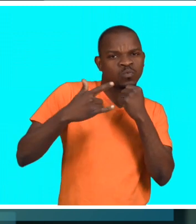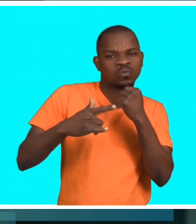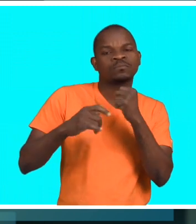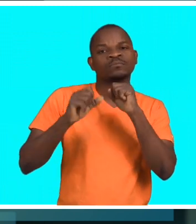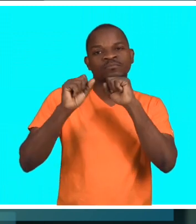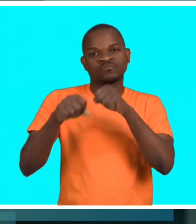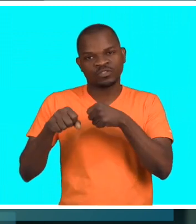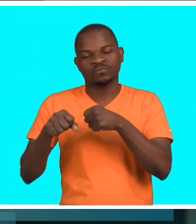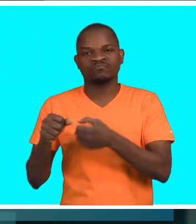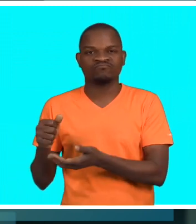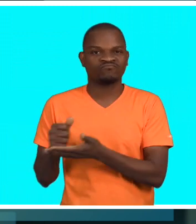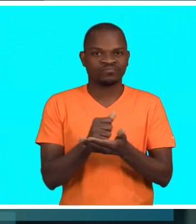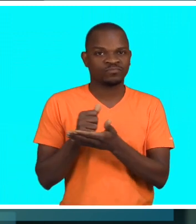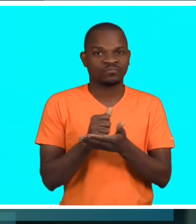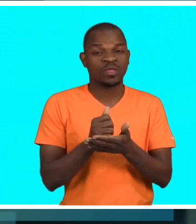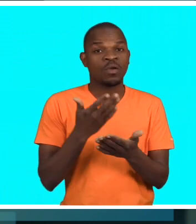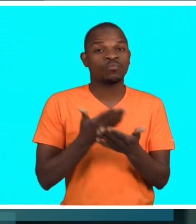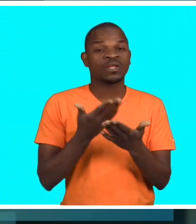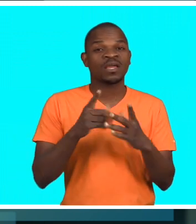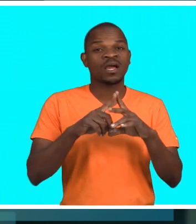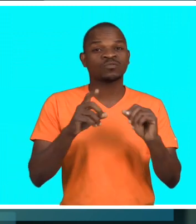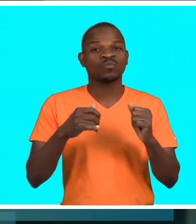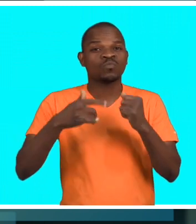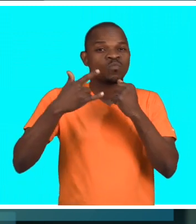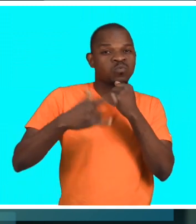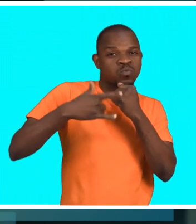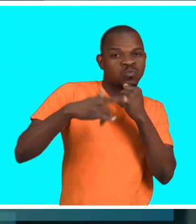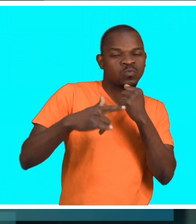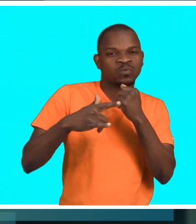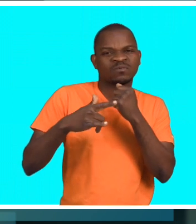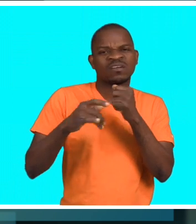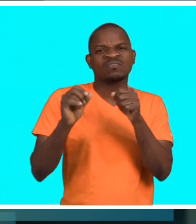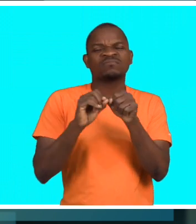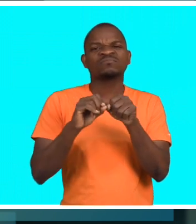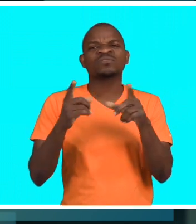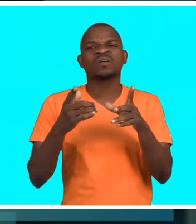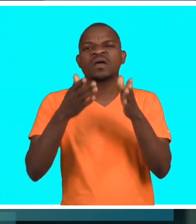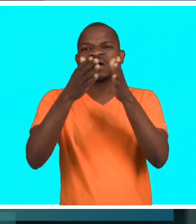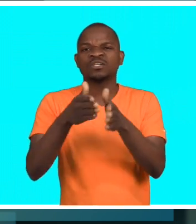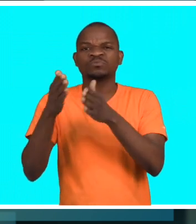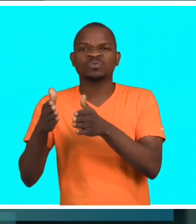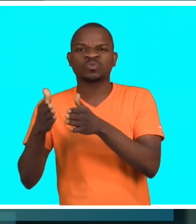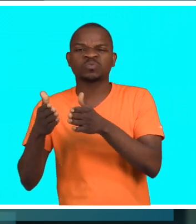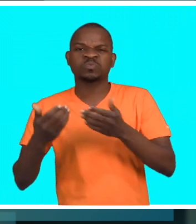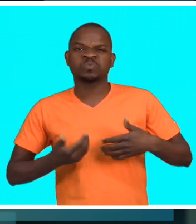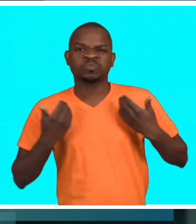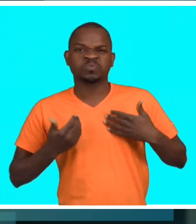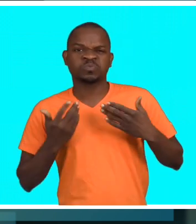O hip-hop é um mecanismo de engajamento. O hip-hop é um mecanismo de